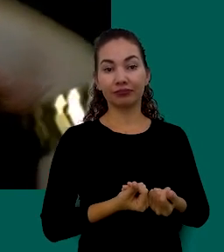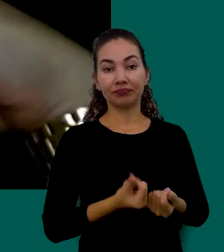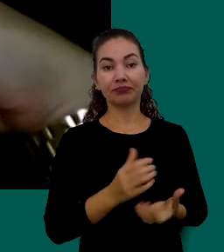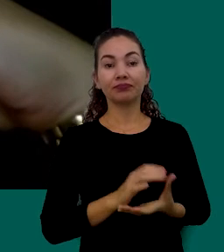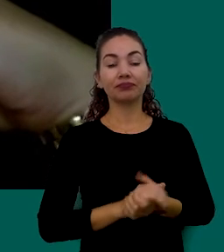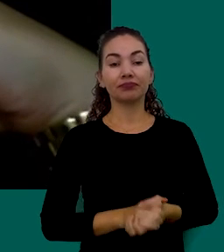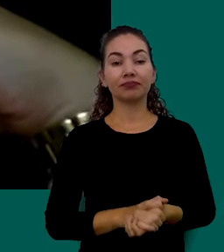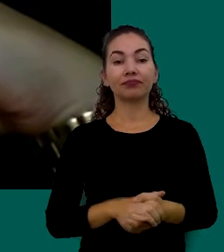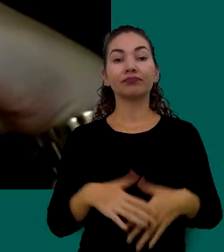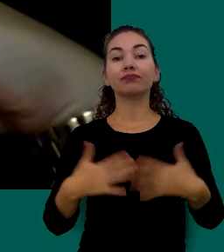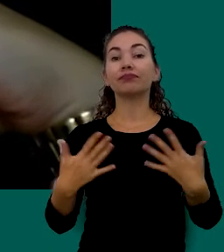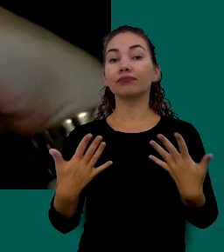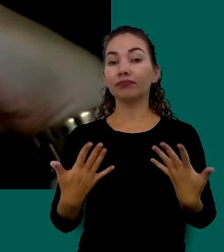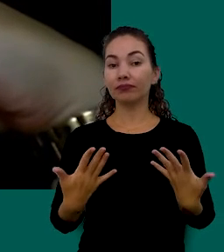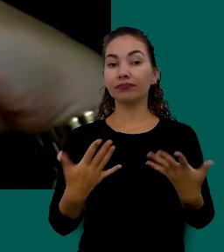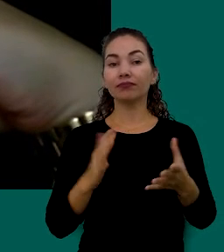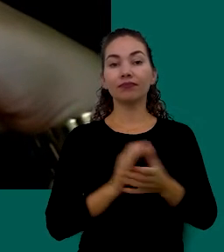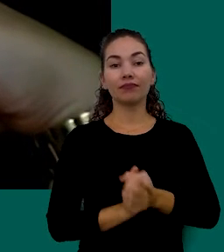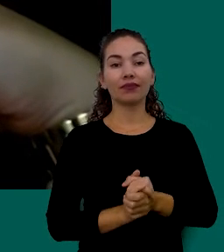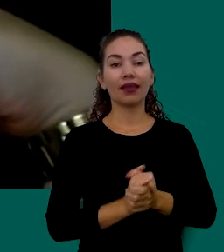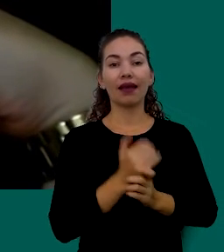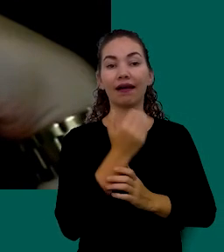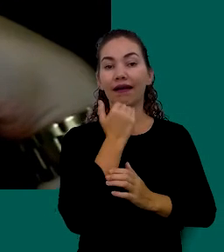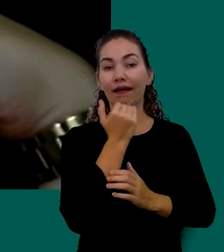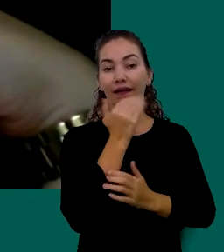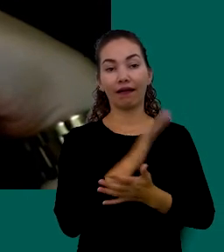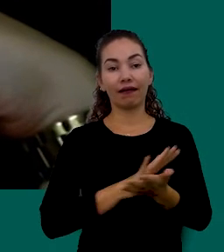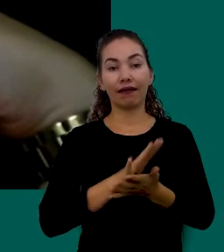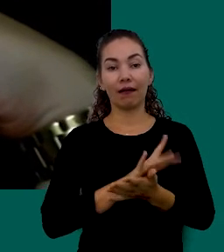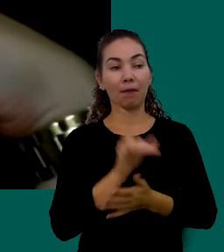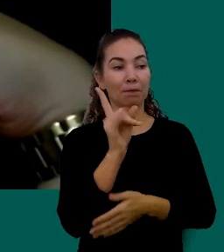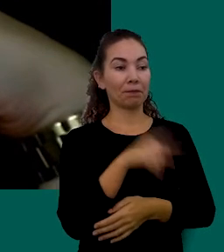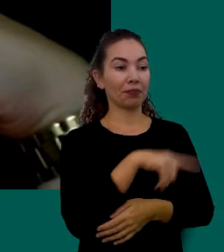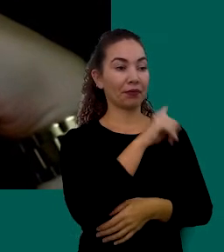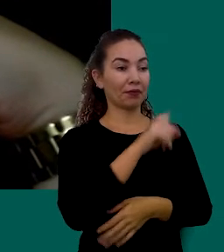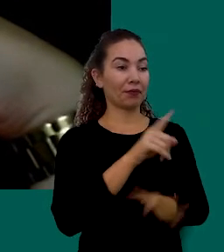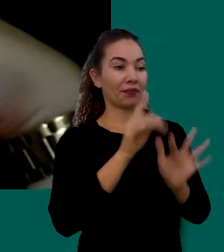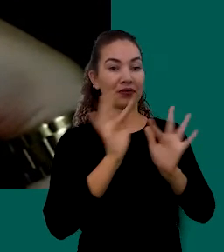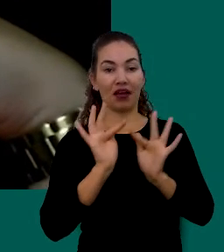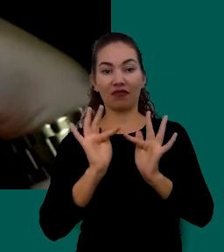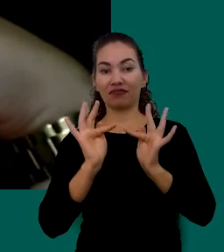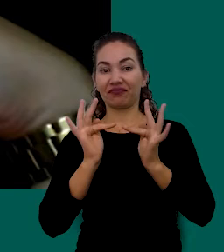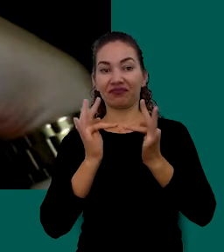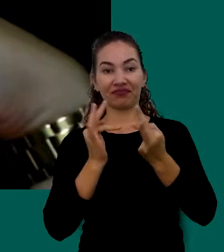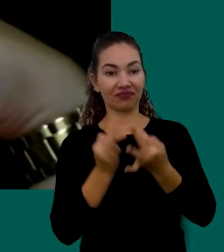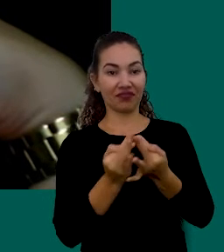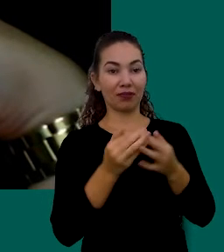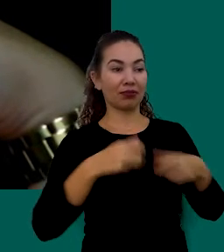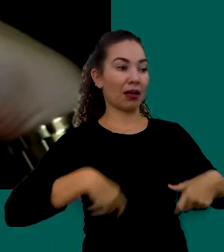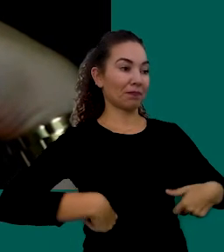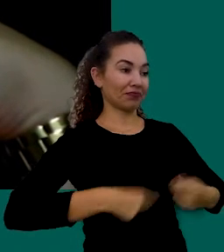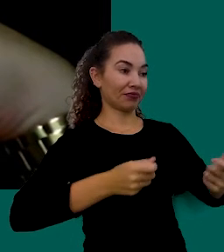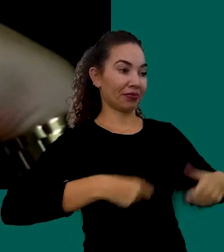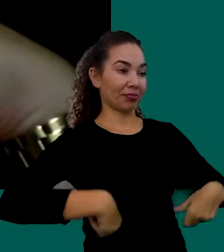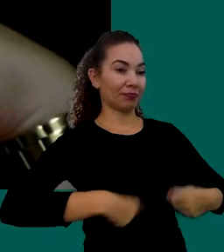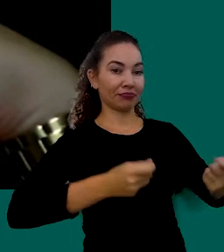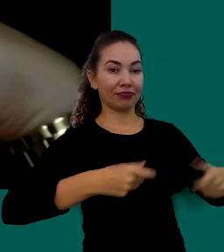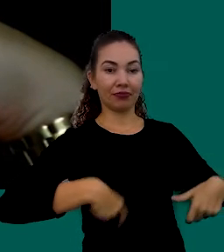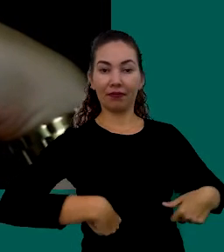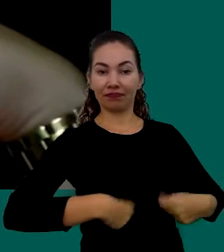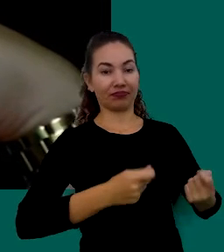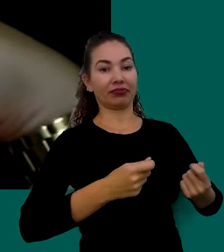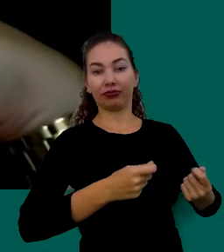Então De nada Adianta Proibir Toda Sua Família De Gastar Dinheiro De Forma